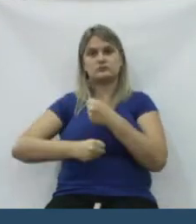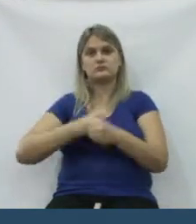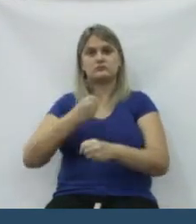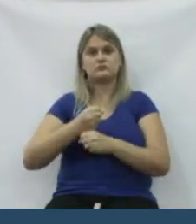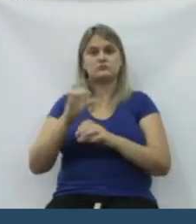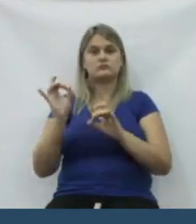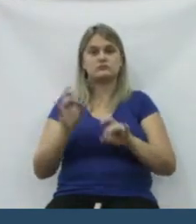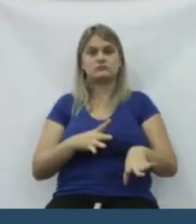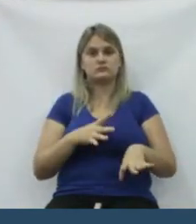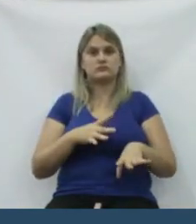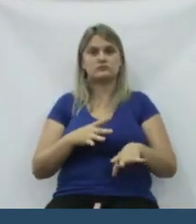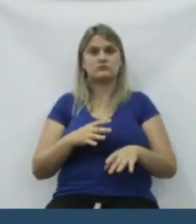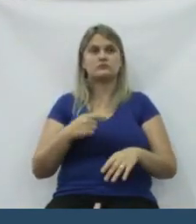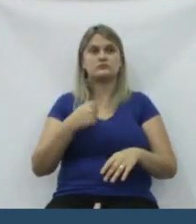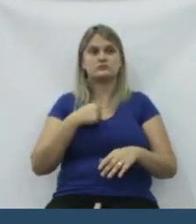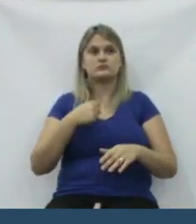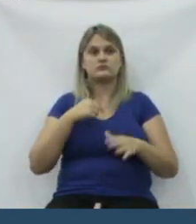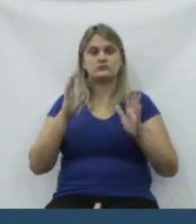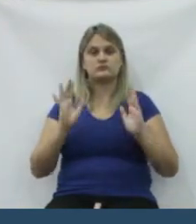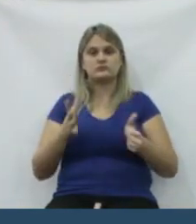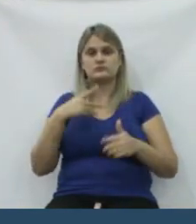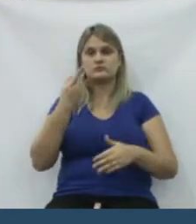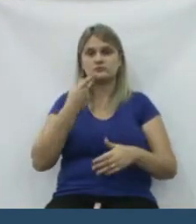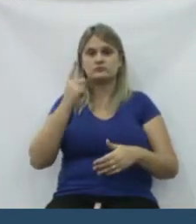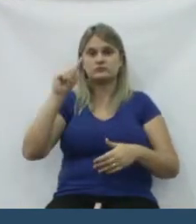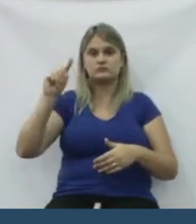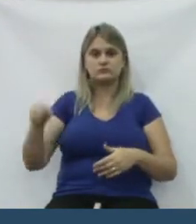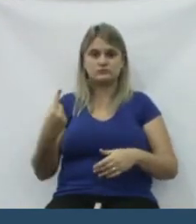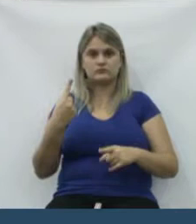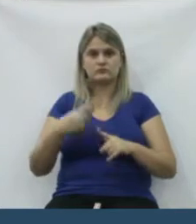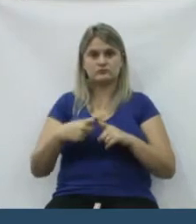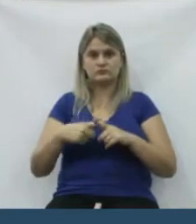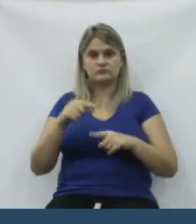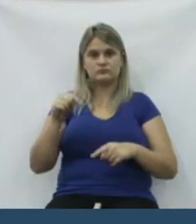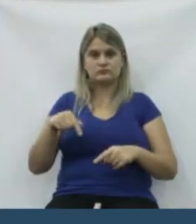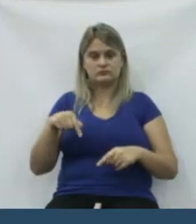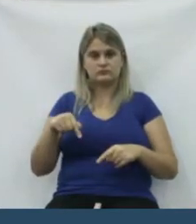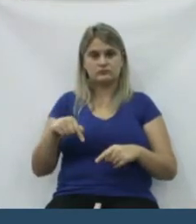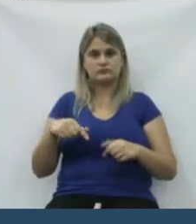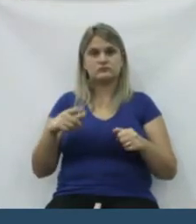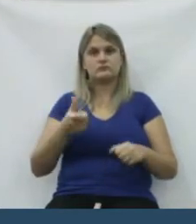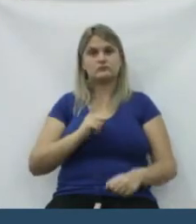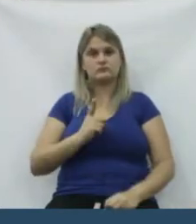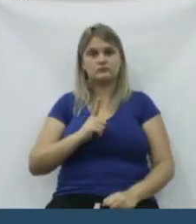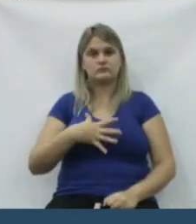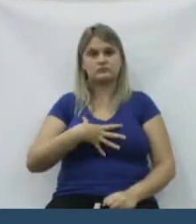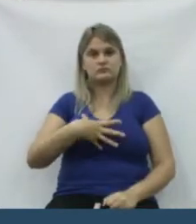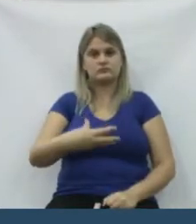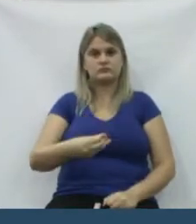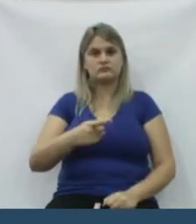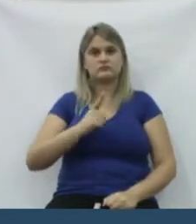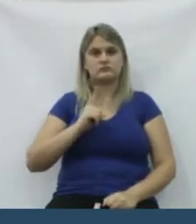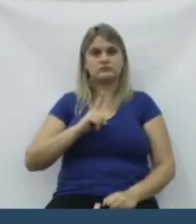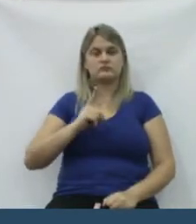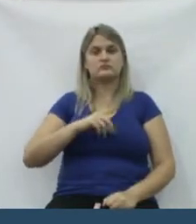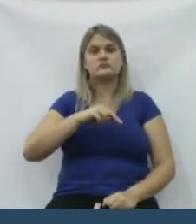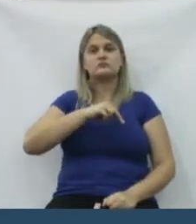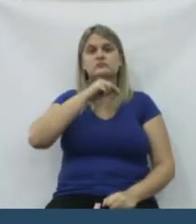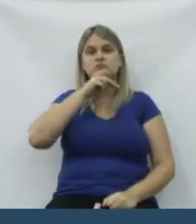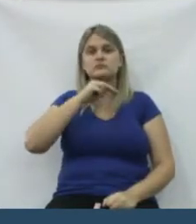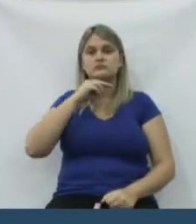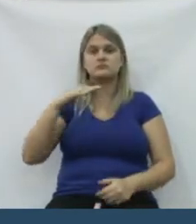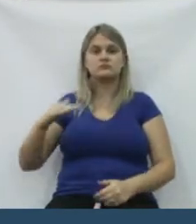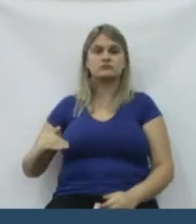anos que está abandonada. Eu já falei mil vezes aqui nessa tribuna. Nós temos filho, temos